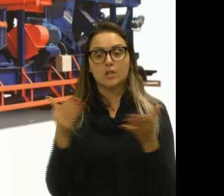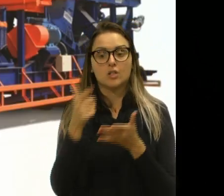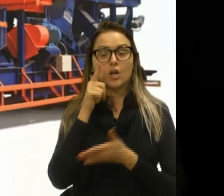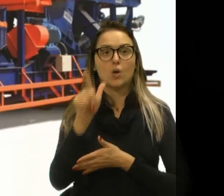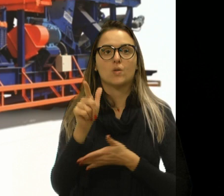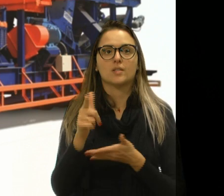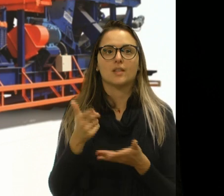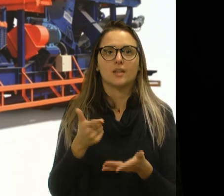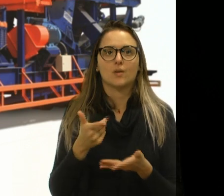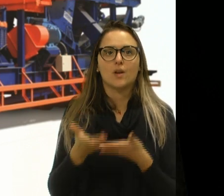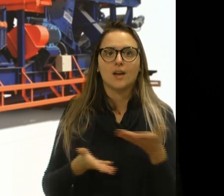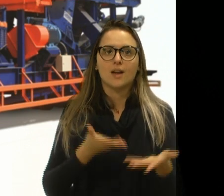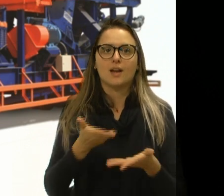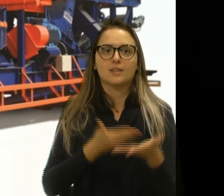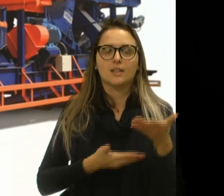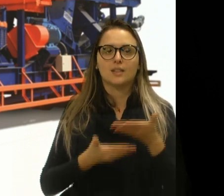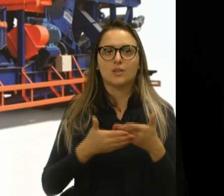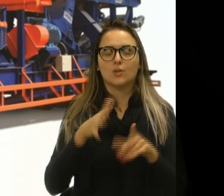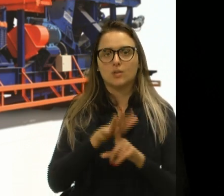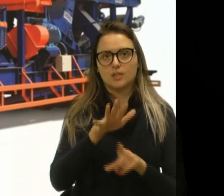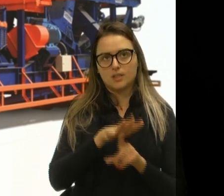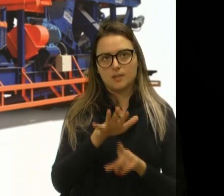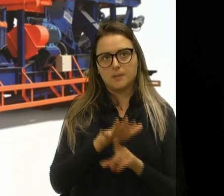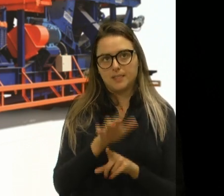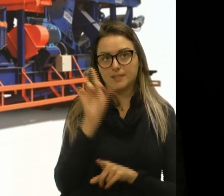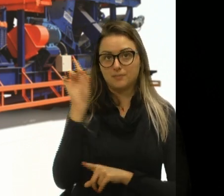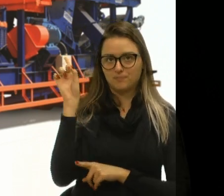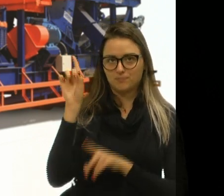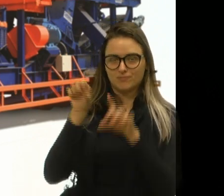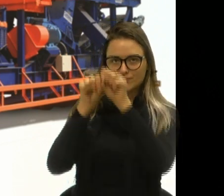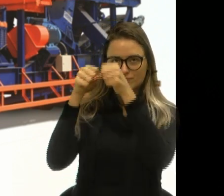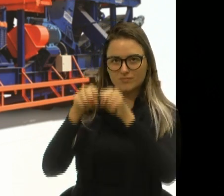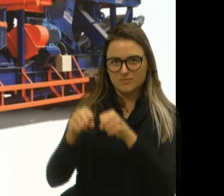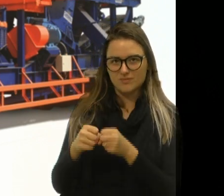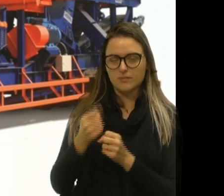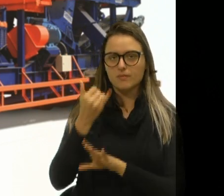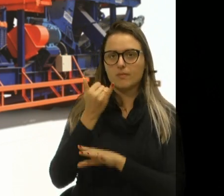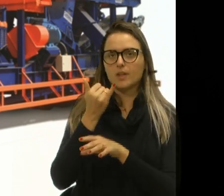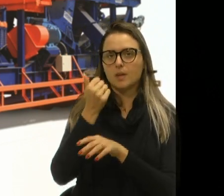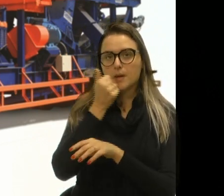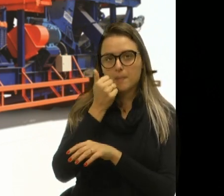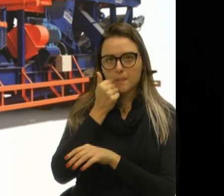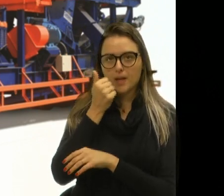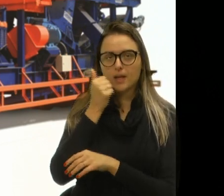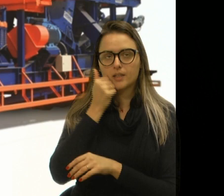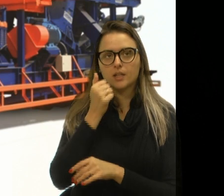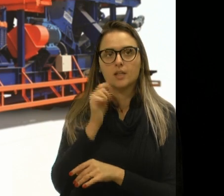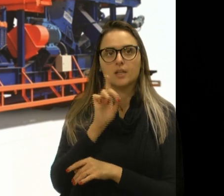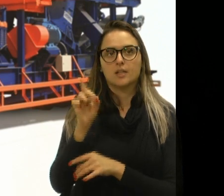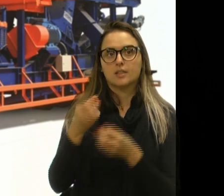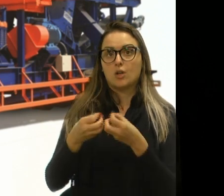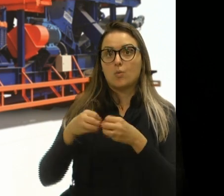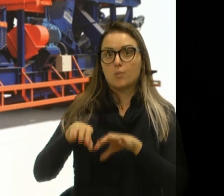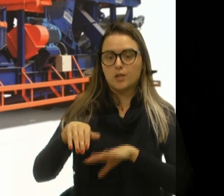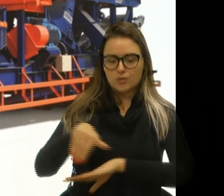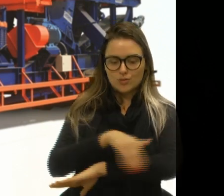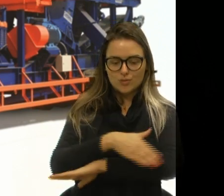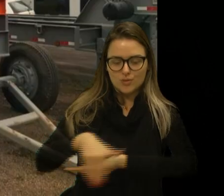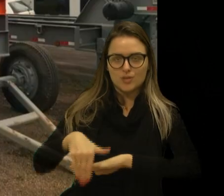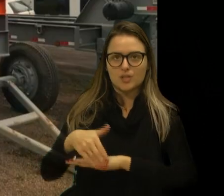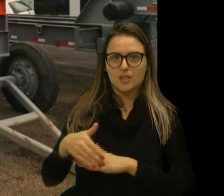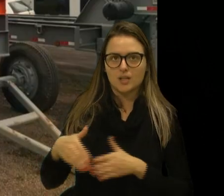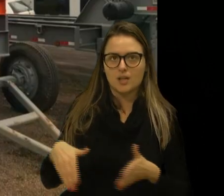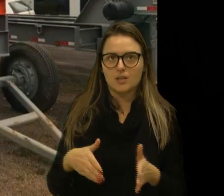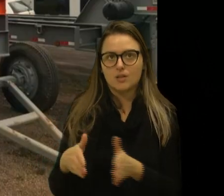ao interior da nossa cidade, Caxiasu, ficaria bom, e não estraga, como já falei aqui, os nossos asfaltos, e com certeza ficaria